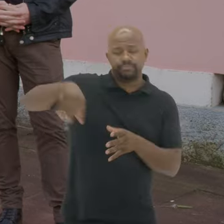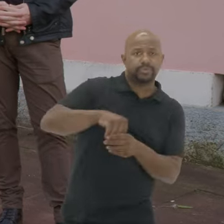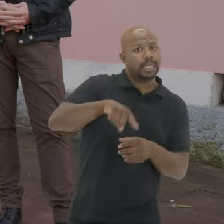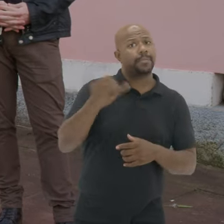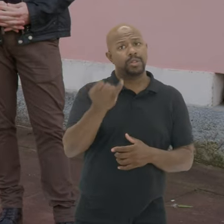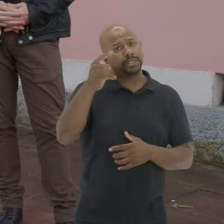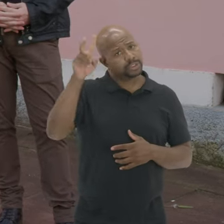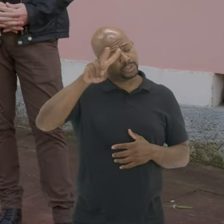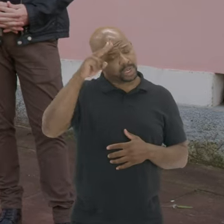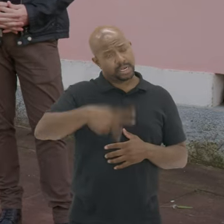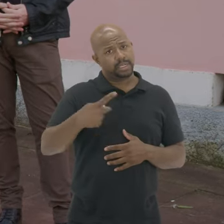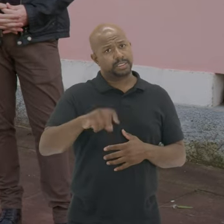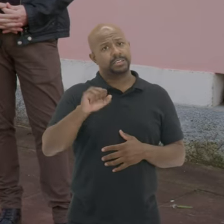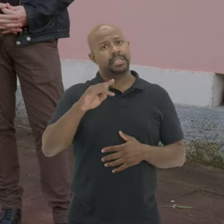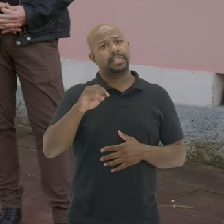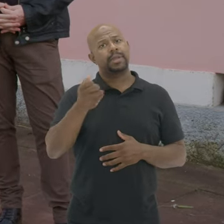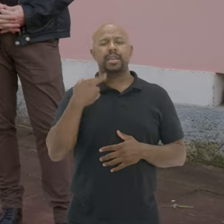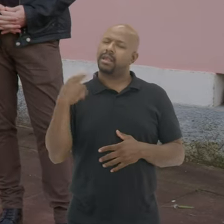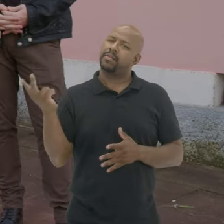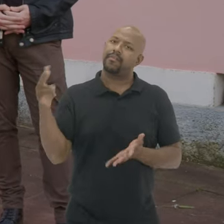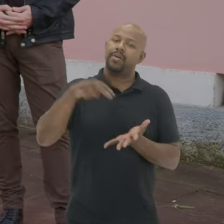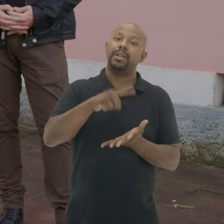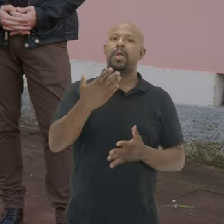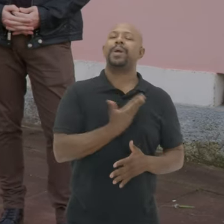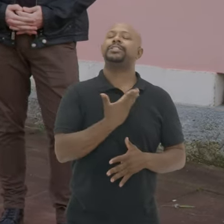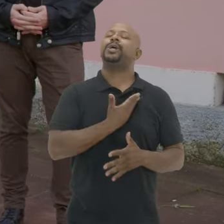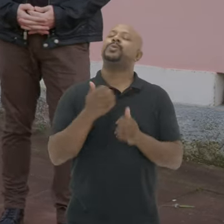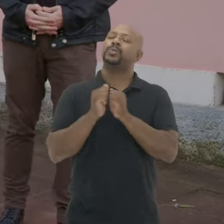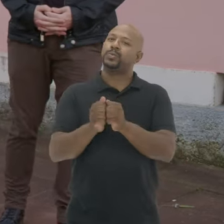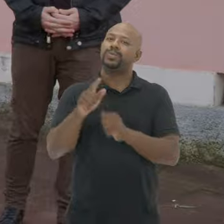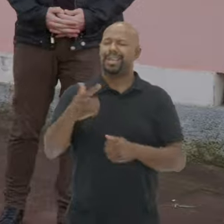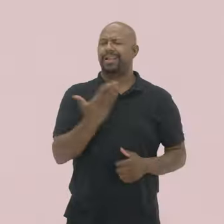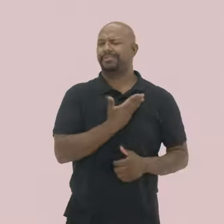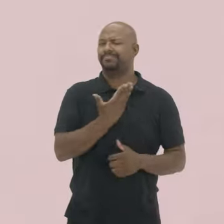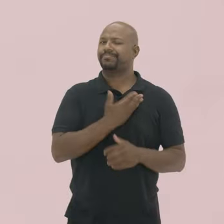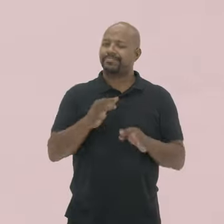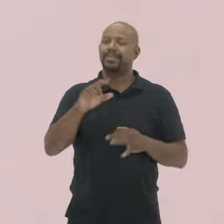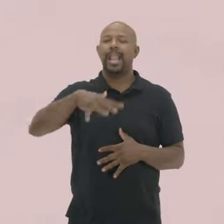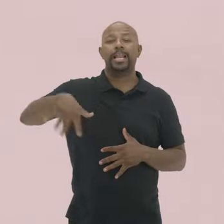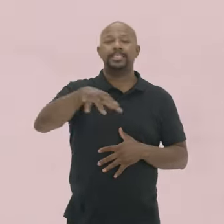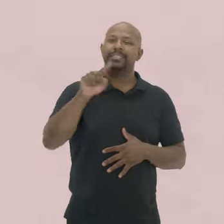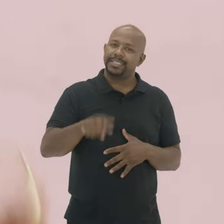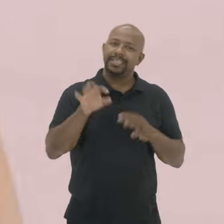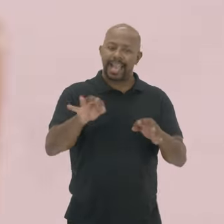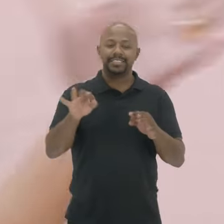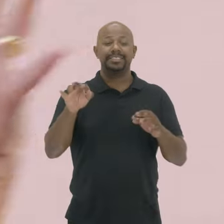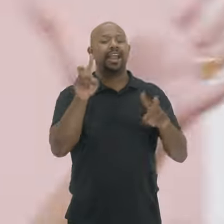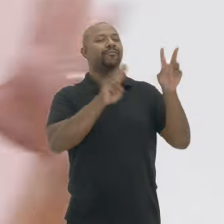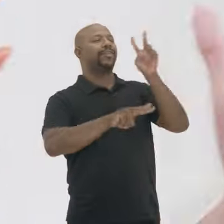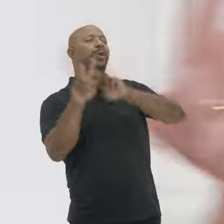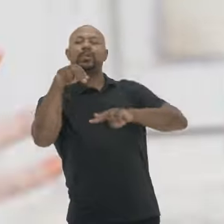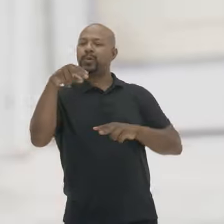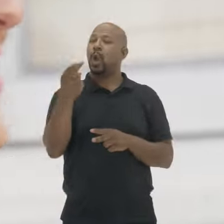capítulo importante Da nossa história de Santa Maria Bora lá então E tem um parceiro que vai com a gente Que é parceiro dos santamarienses Que é este